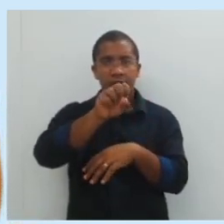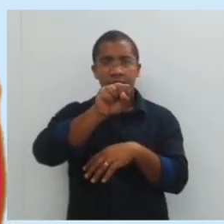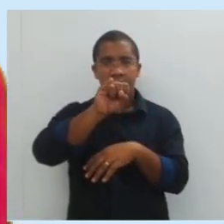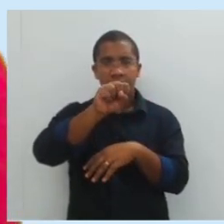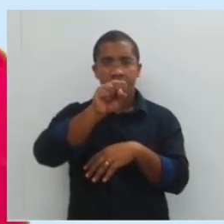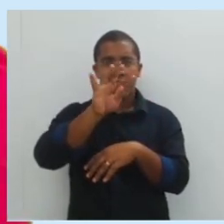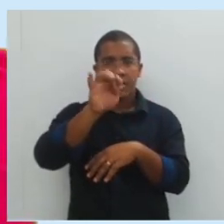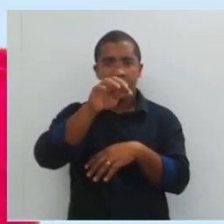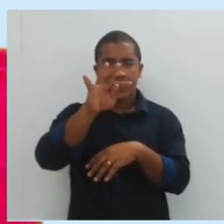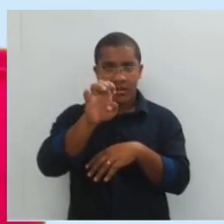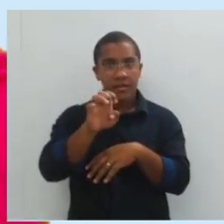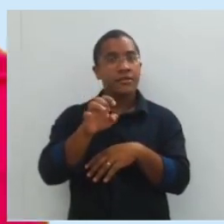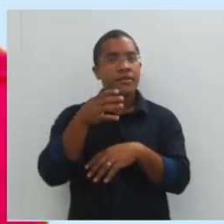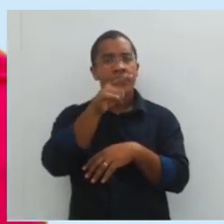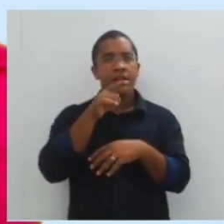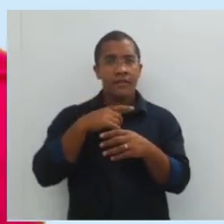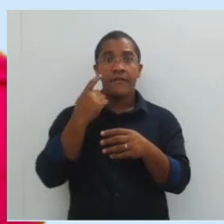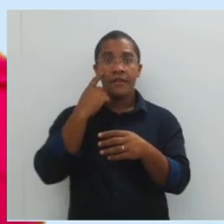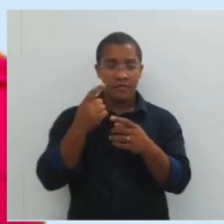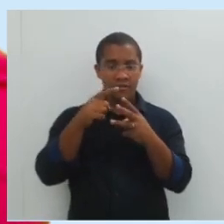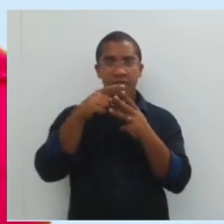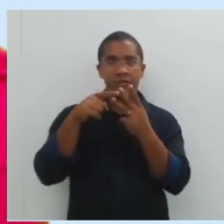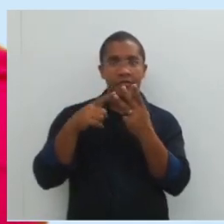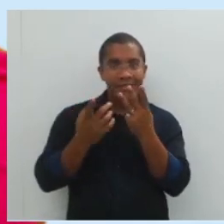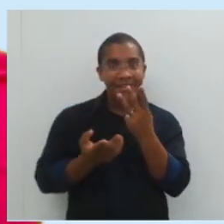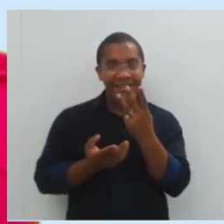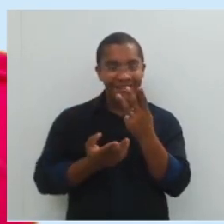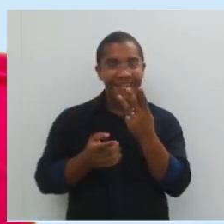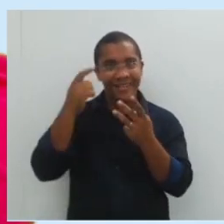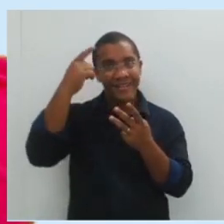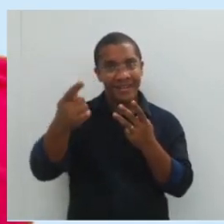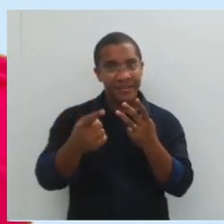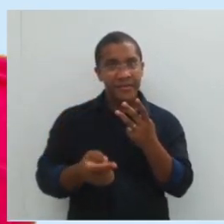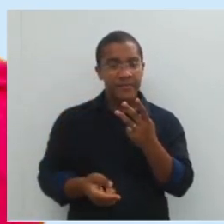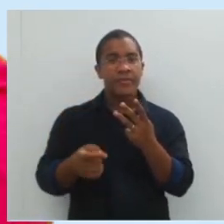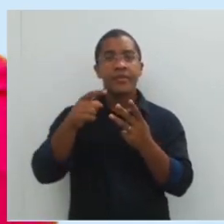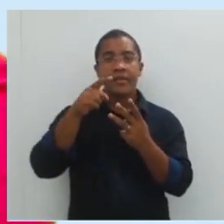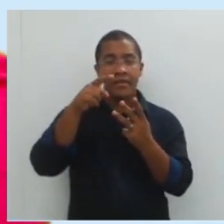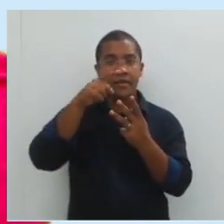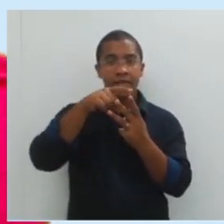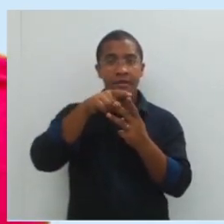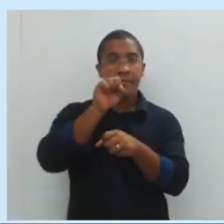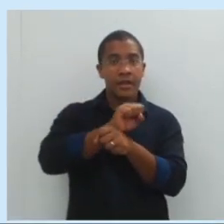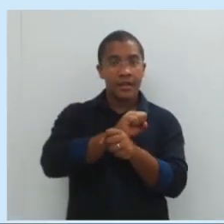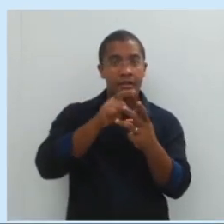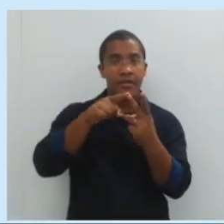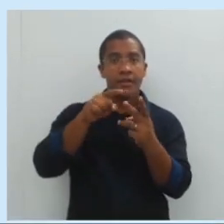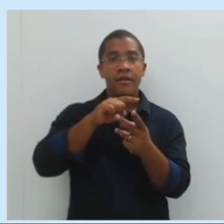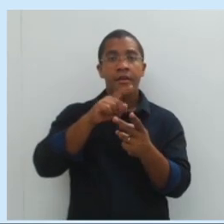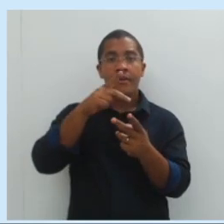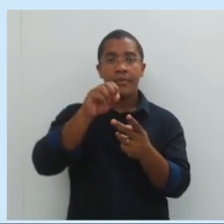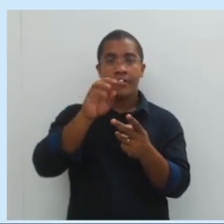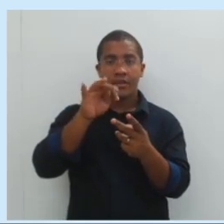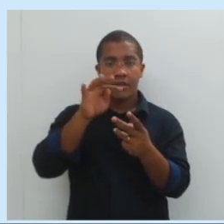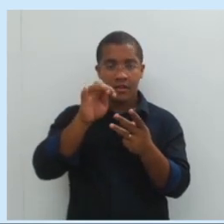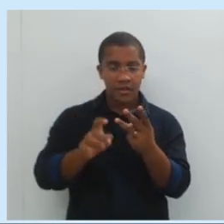Eita! Olha os três pontos. Ponto fixo, força potente, força resistente. Alavanca.